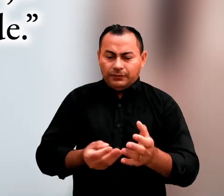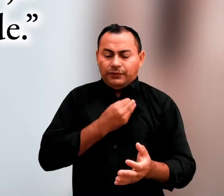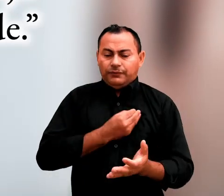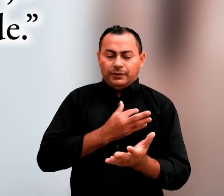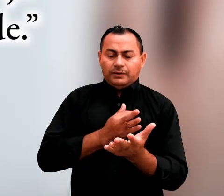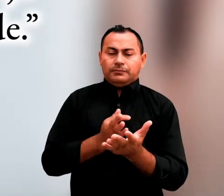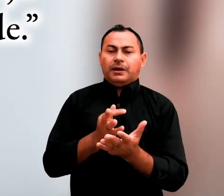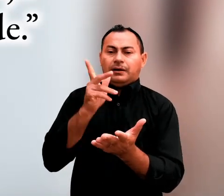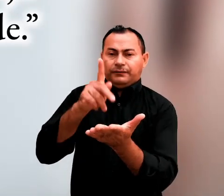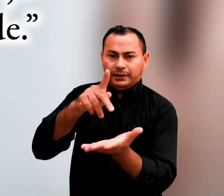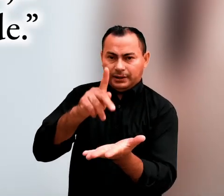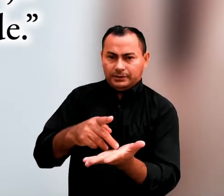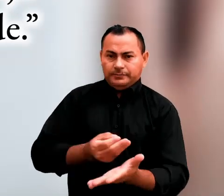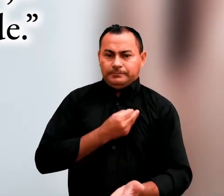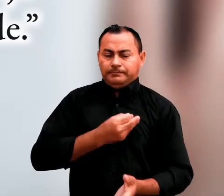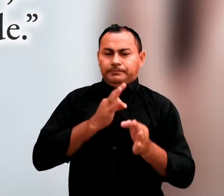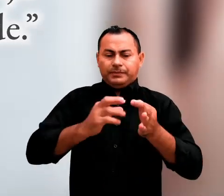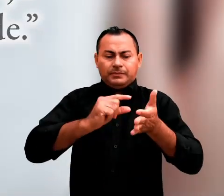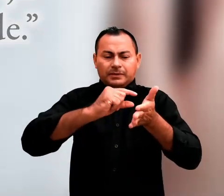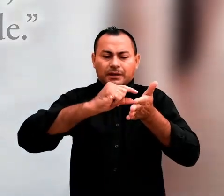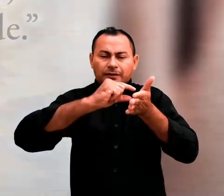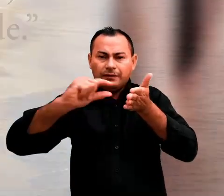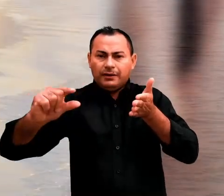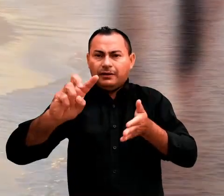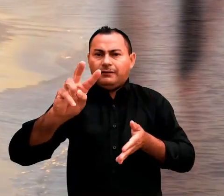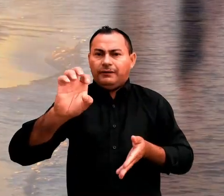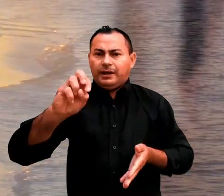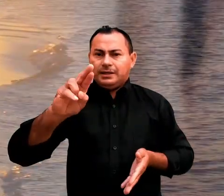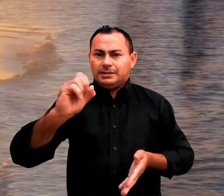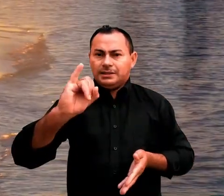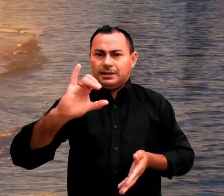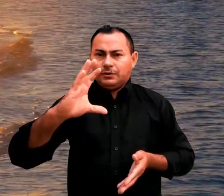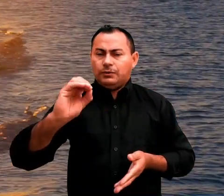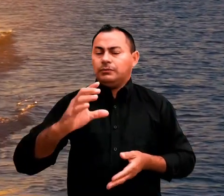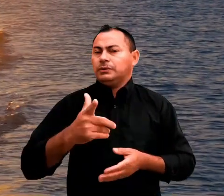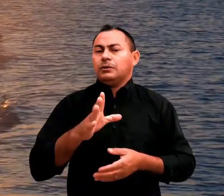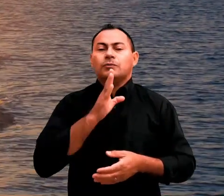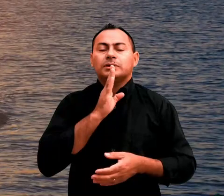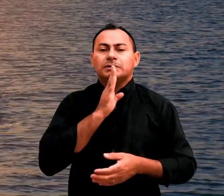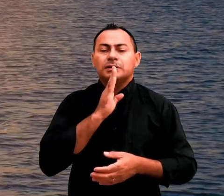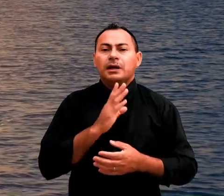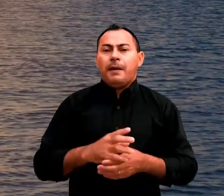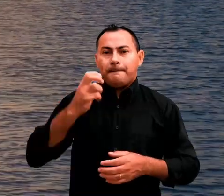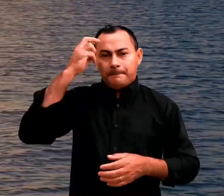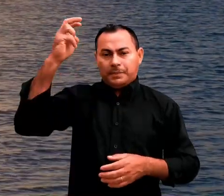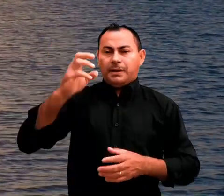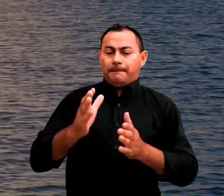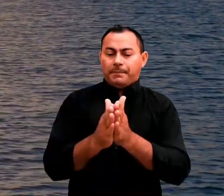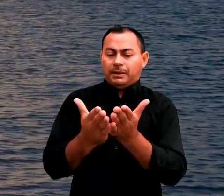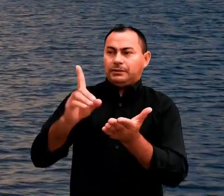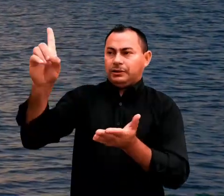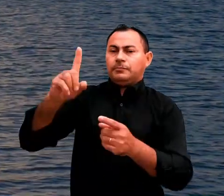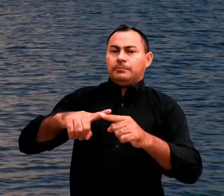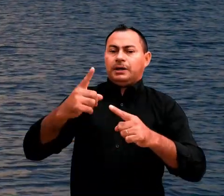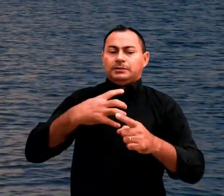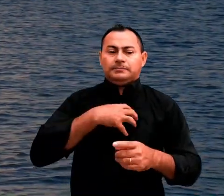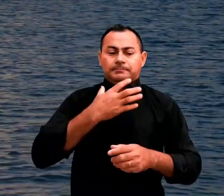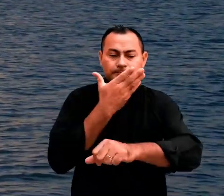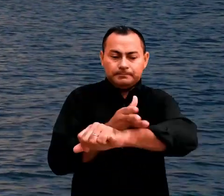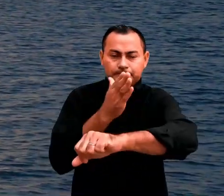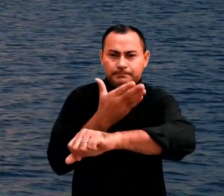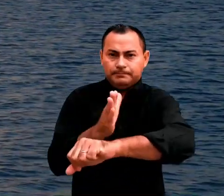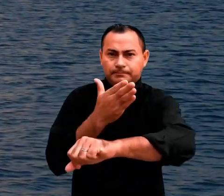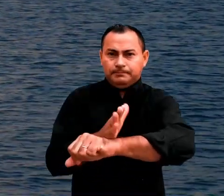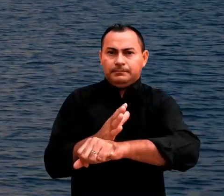a palavra da verdade. Esse versículo não tem a ver com o conhecimento intelectual da palavra de Deus, mas sim com o